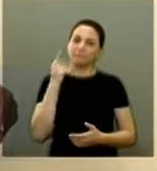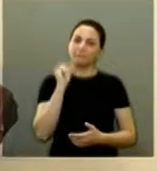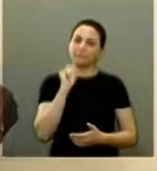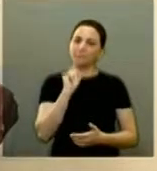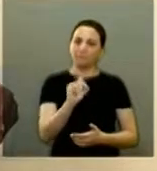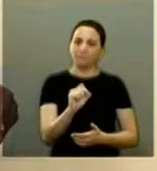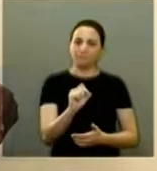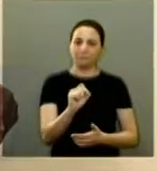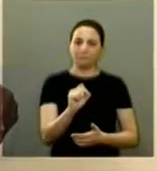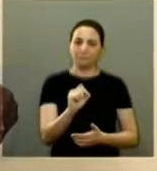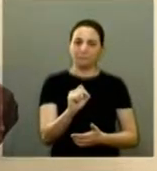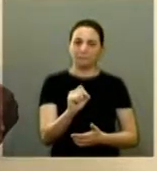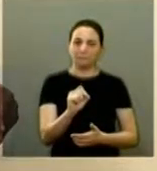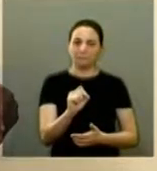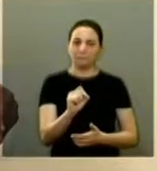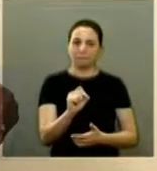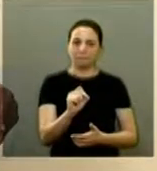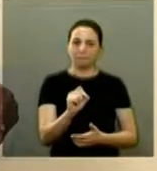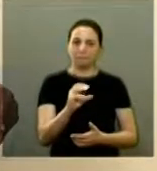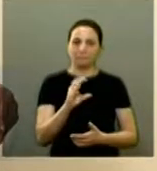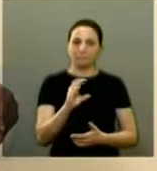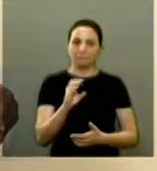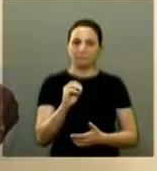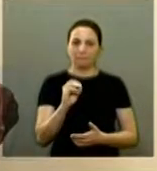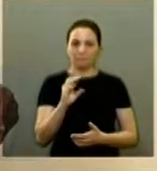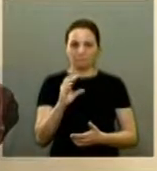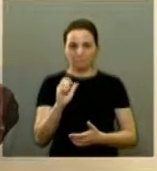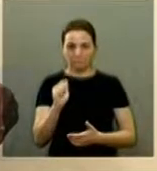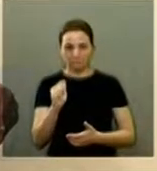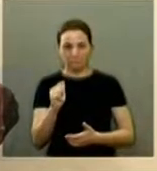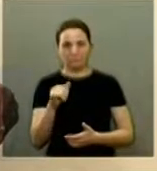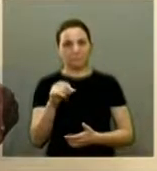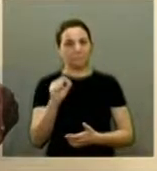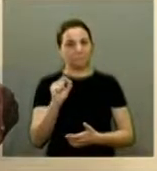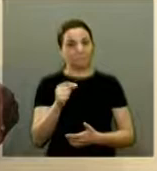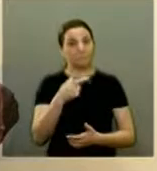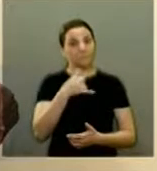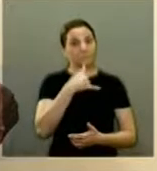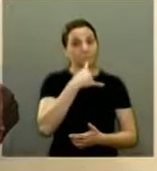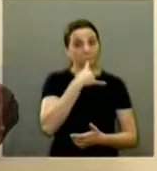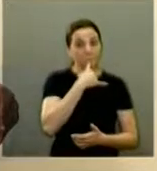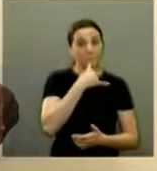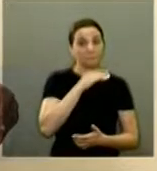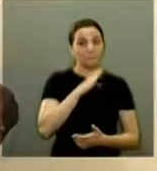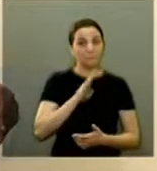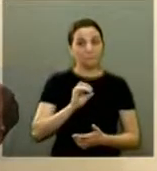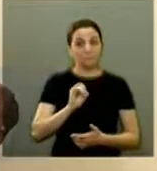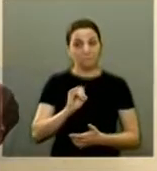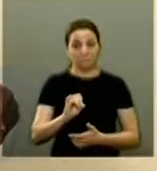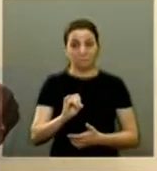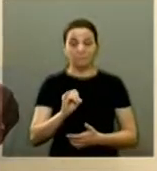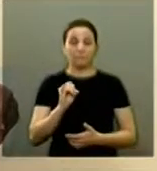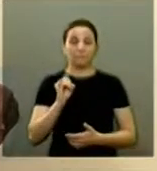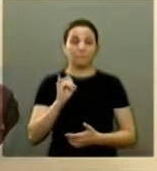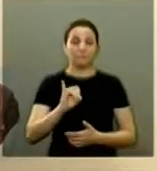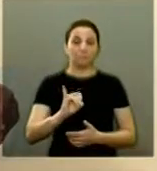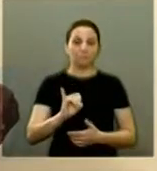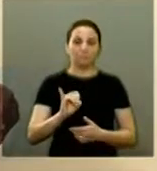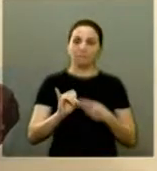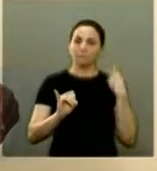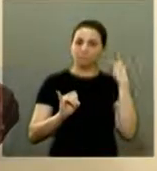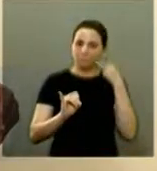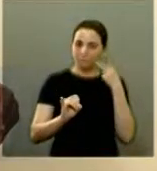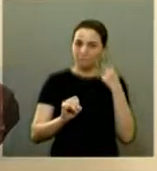relação ao ao coca é que infelizmente o boi quando você quer fazer uma